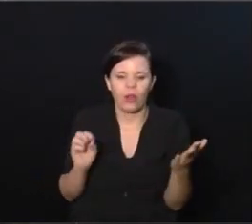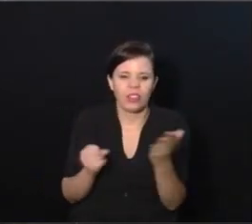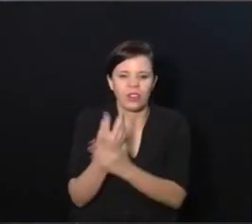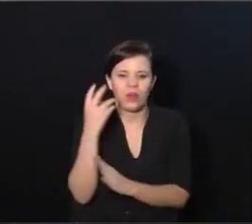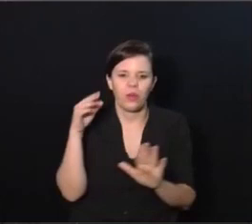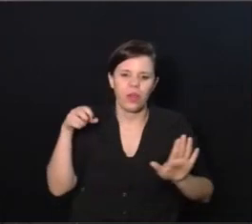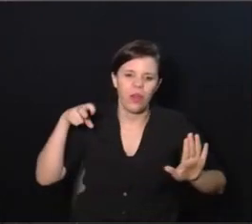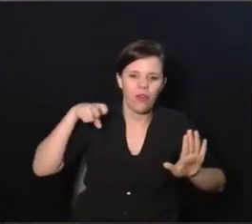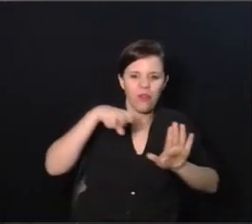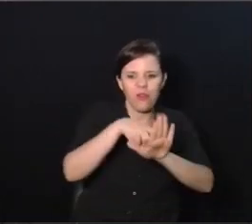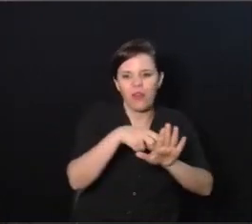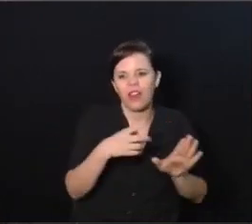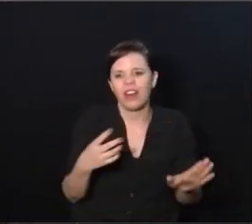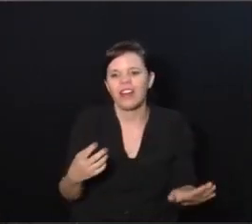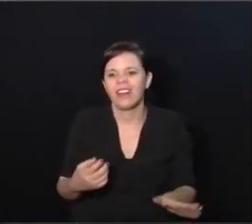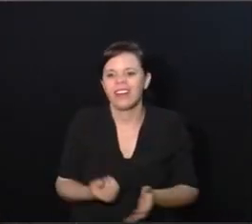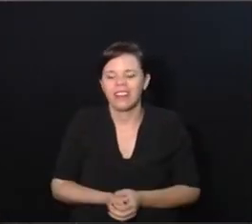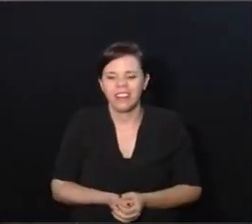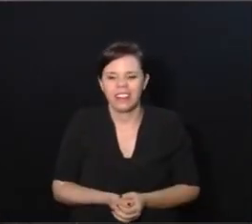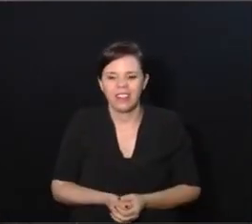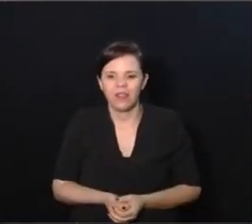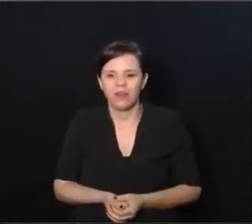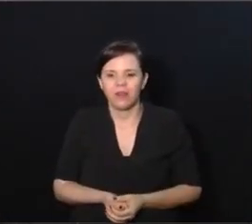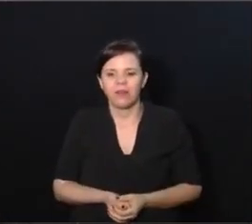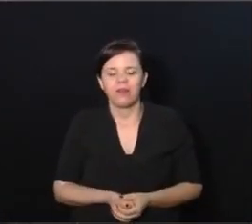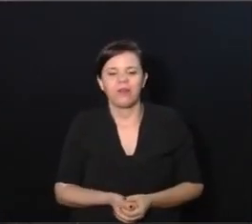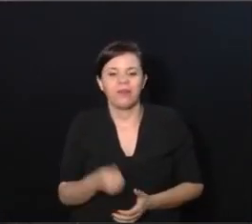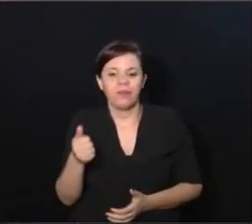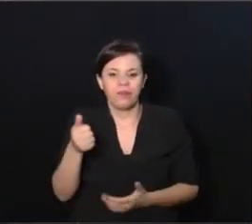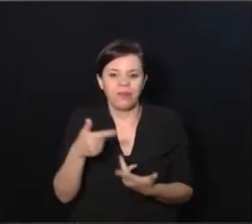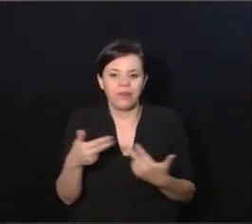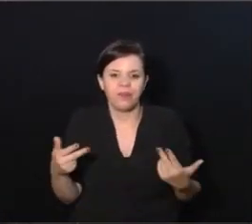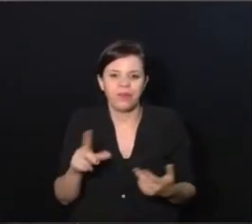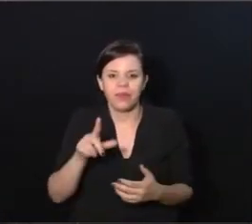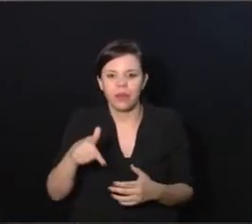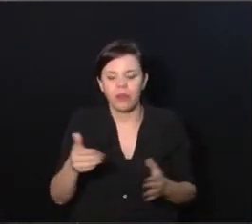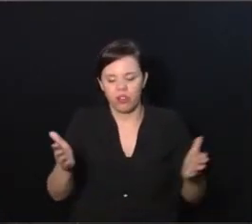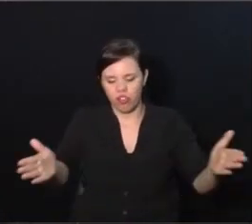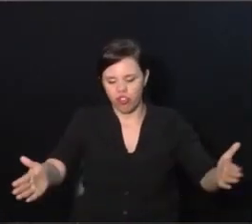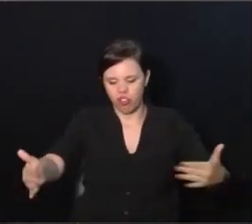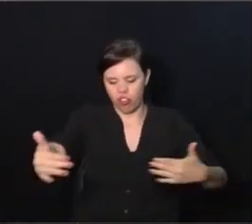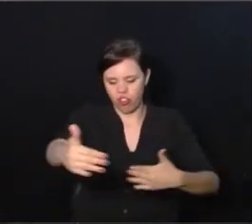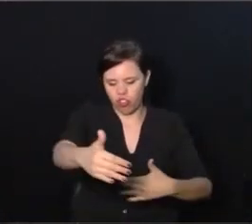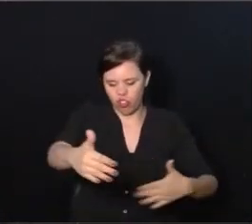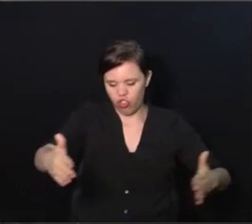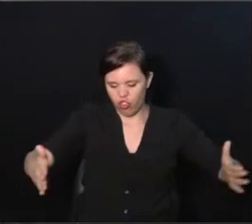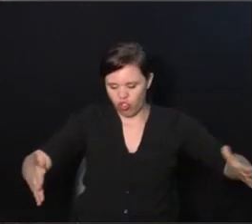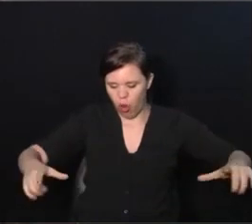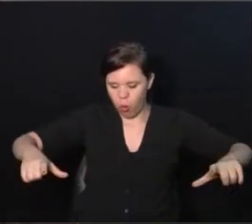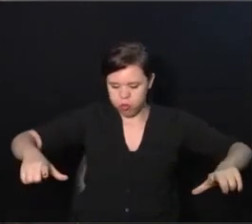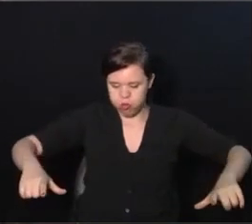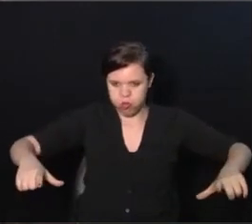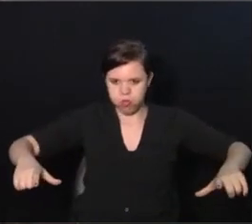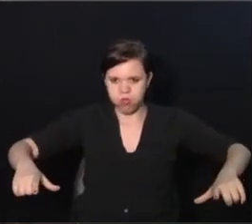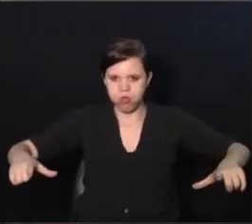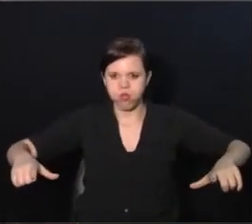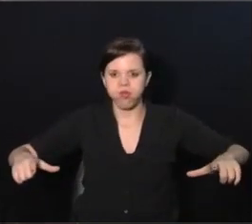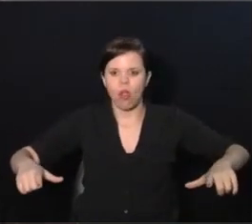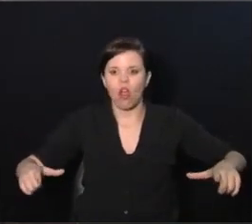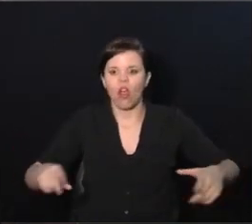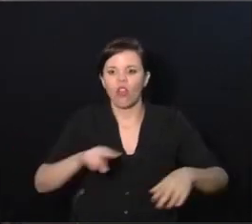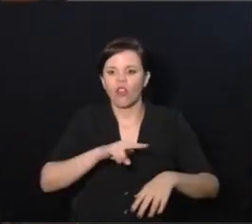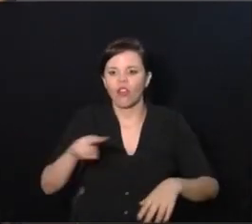Não tem. Então, aí depois, a primeira coisa foi quando eu tirei do chiqueirinho. Vocês lembram do chiqueirinho? Não sei como é o nome disso aqui.